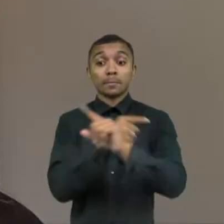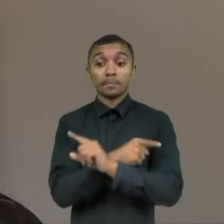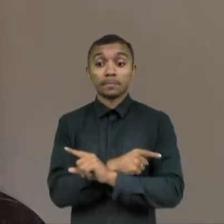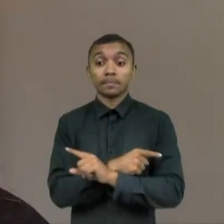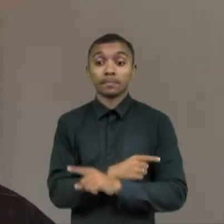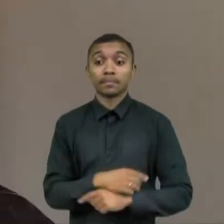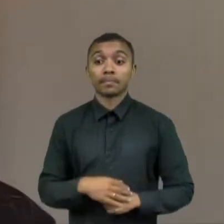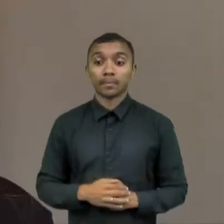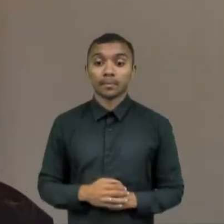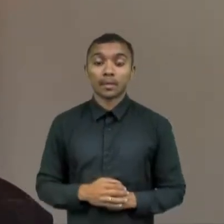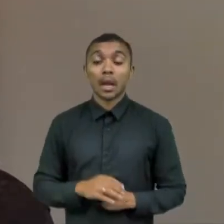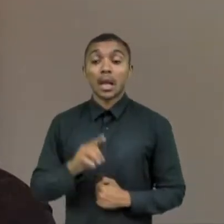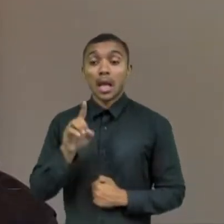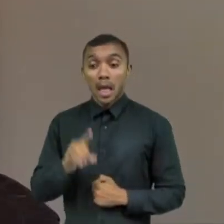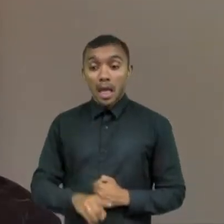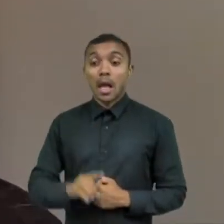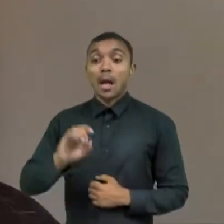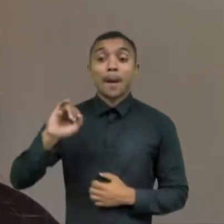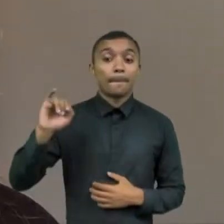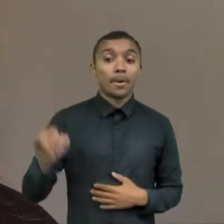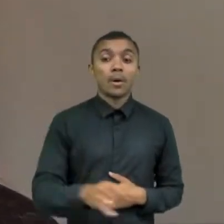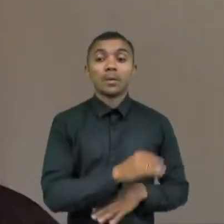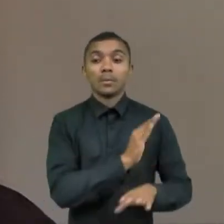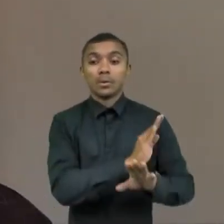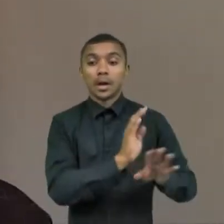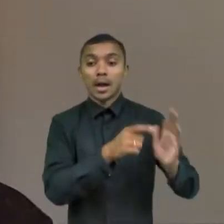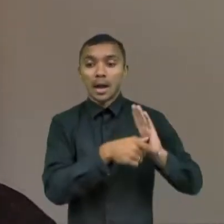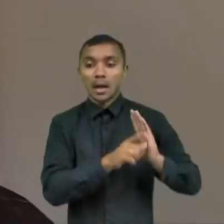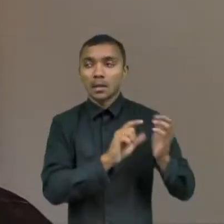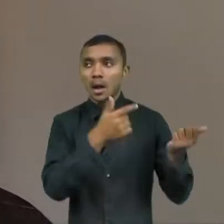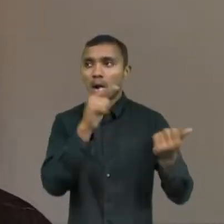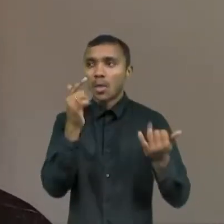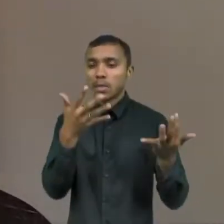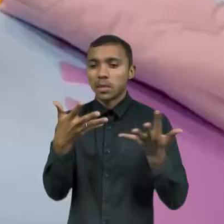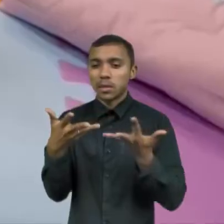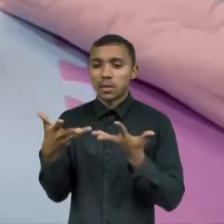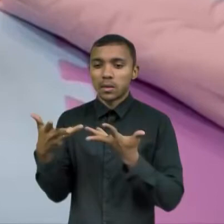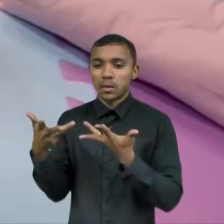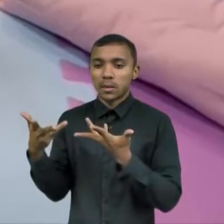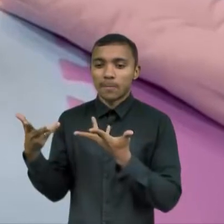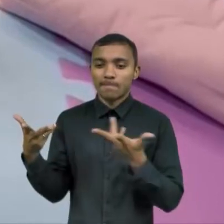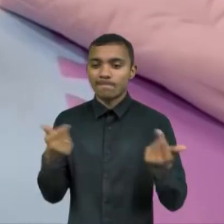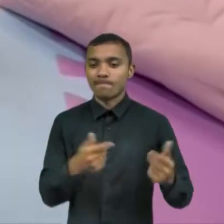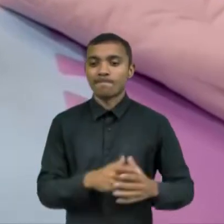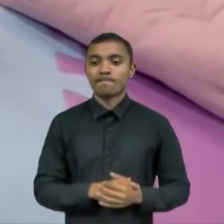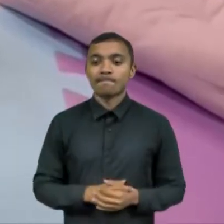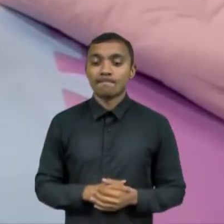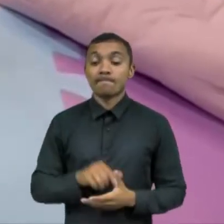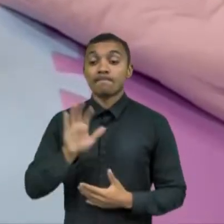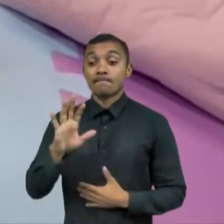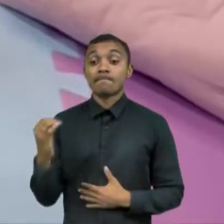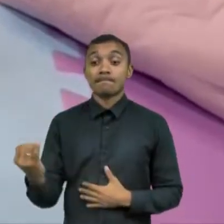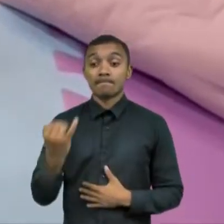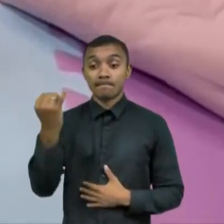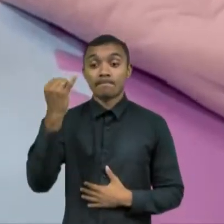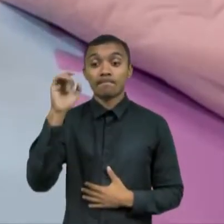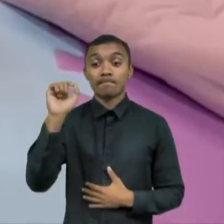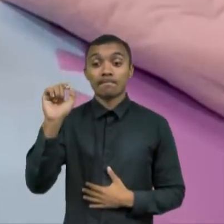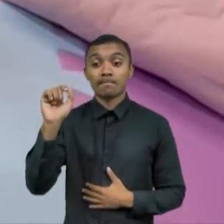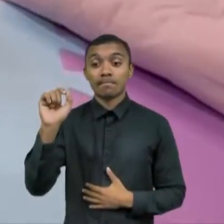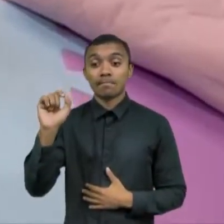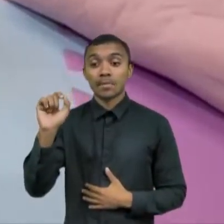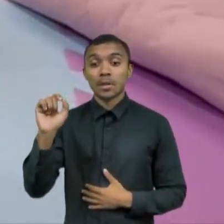oportunidade de desenvolver outros talentos nesse período de licença. É importante refletir sobre o maior